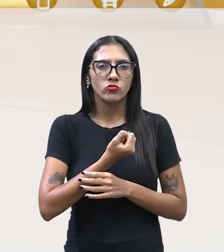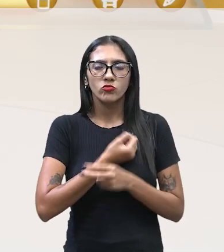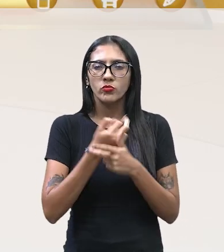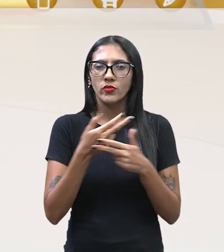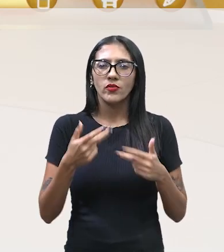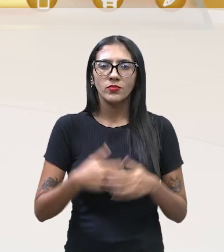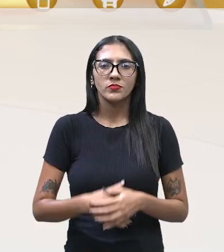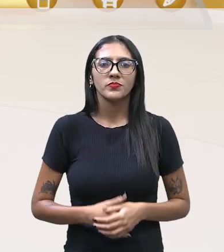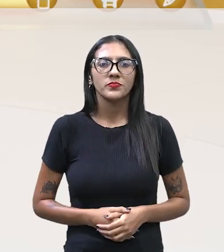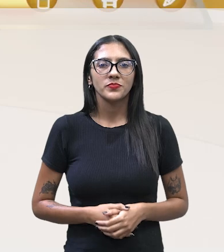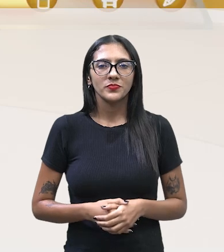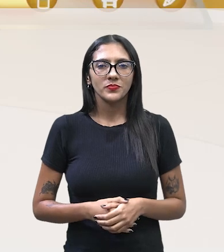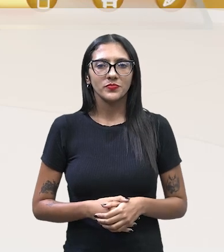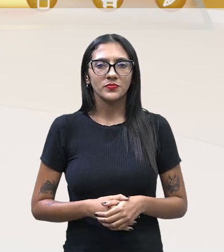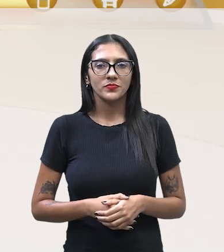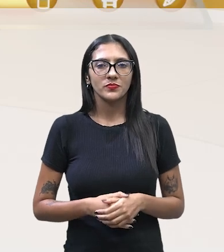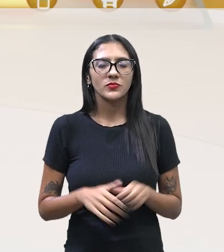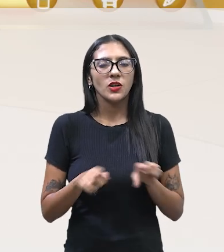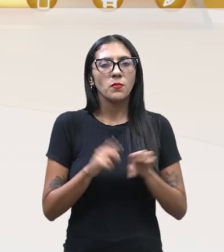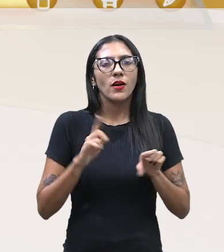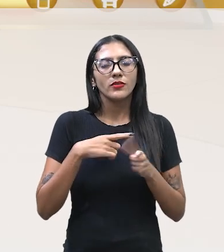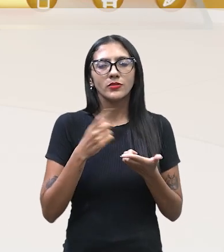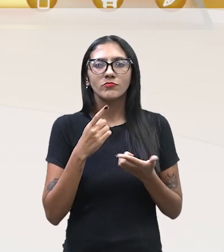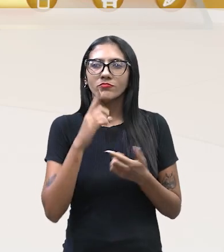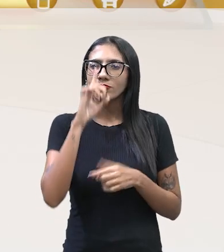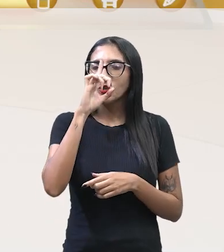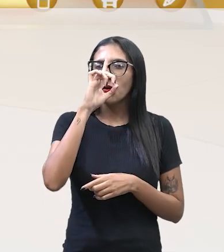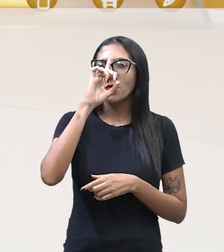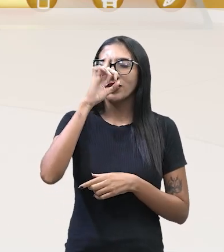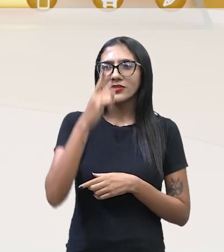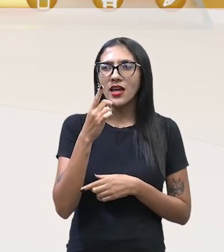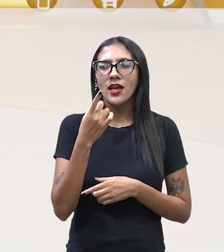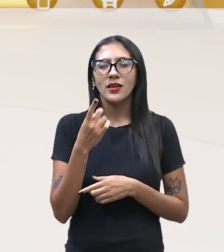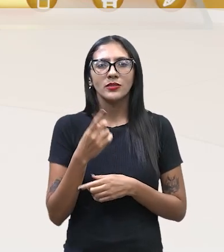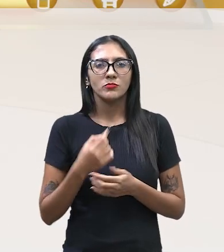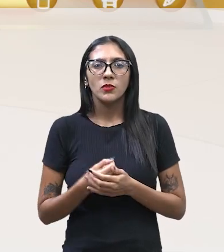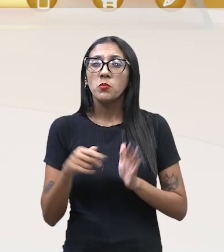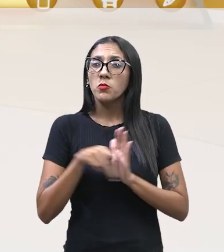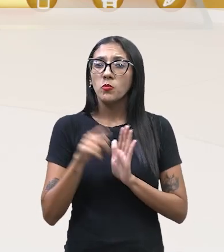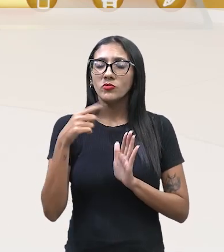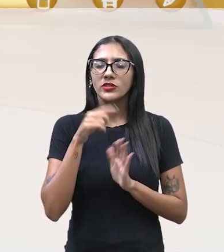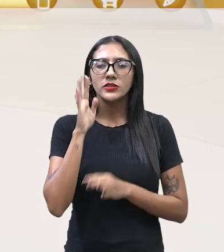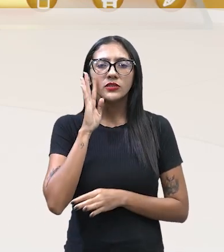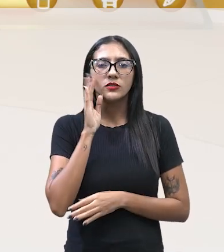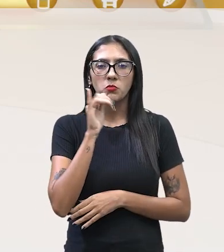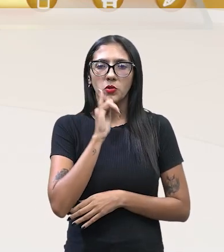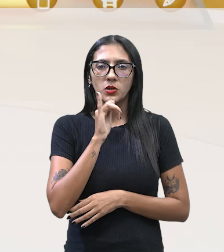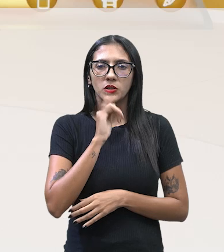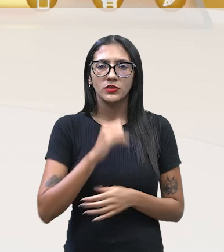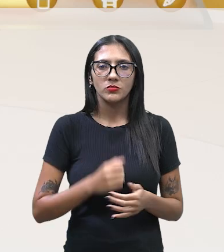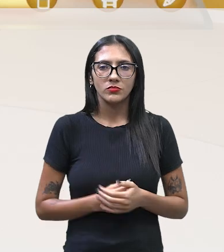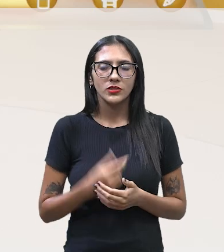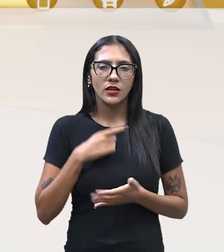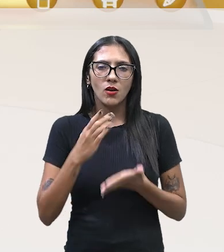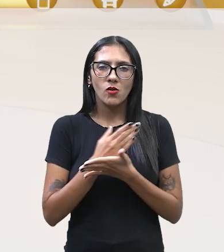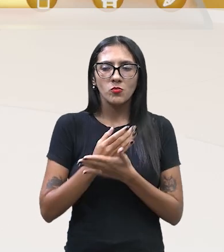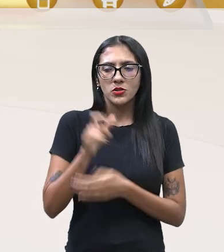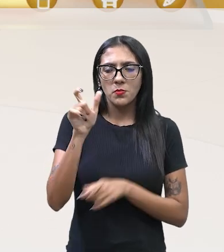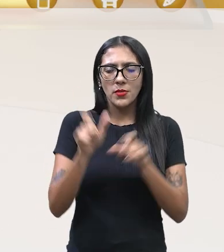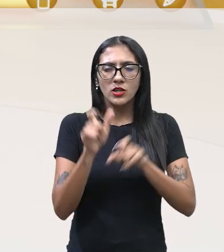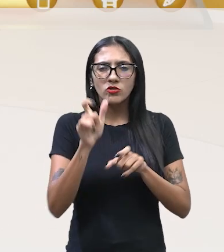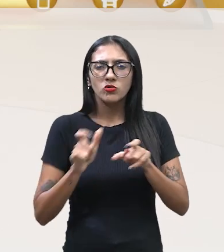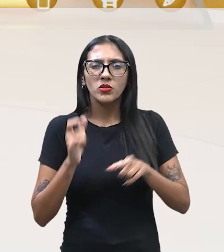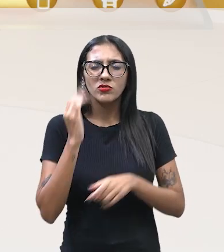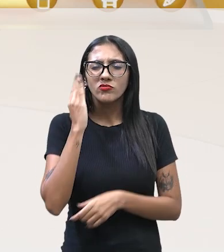desses dois. Uma coisa engraçada, agora você falando, engraçada e ao mesmo tempo, para refletir, existe agora o tal de influencer, que de primeira